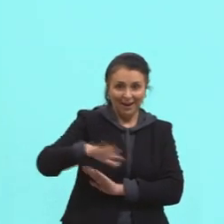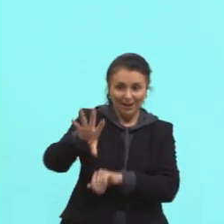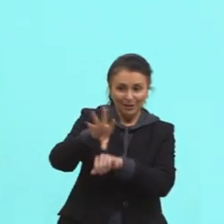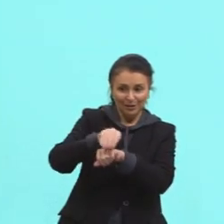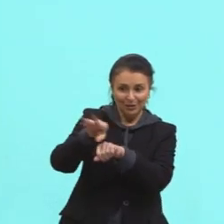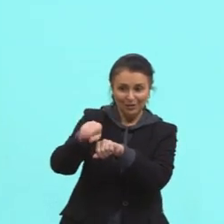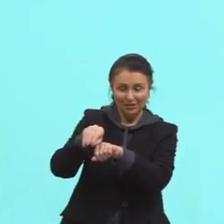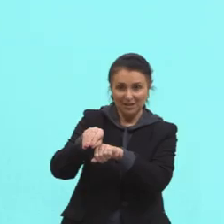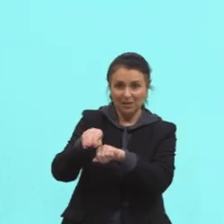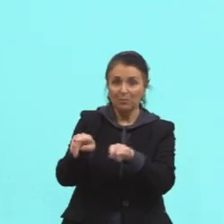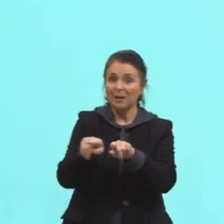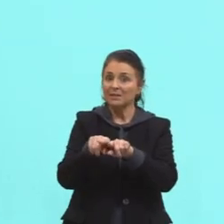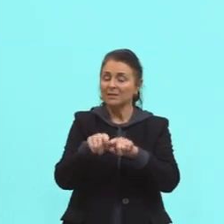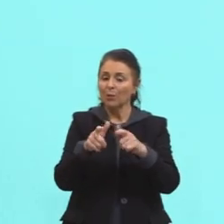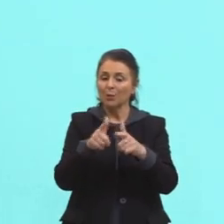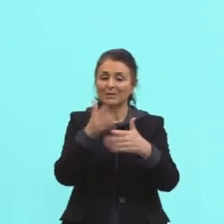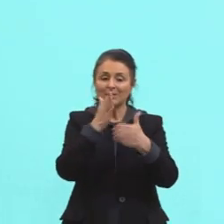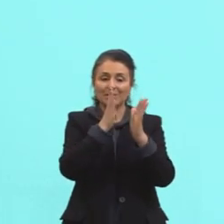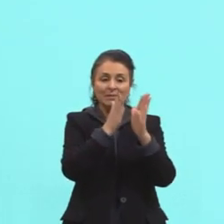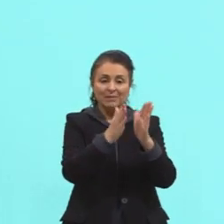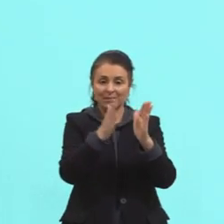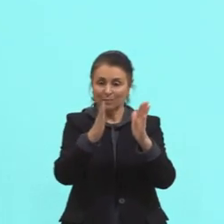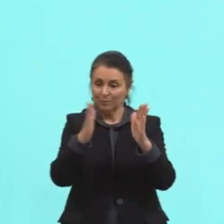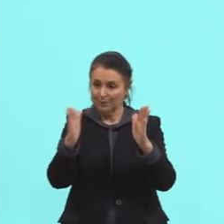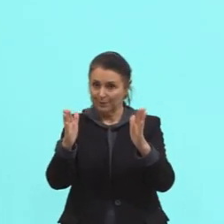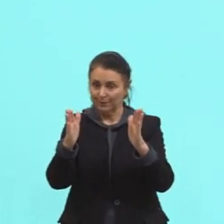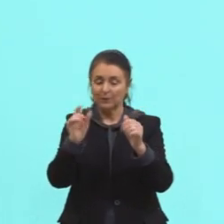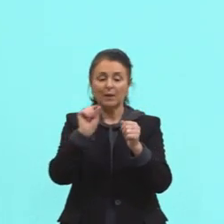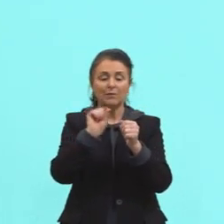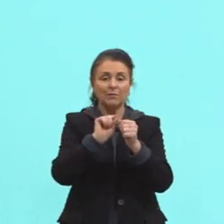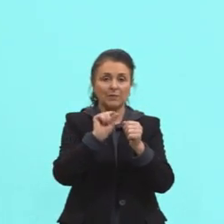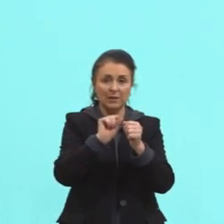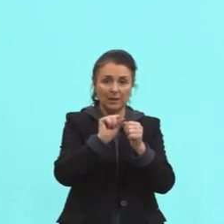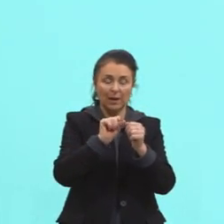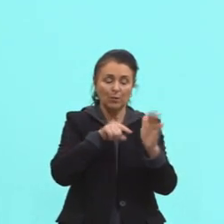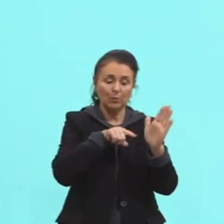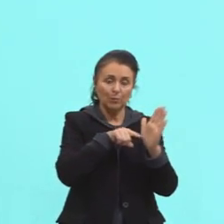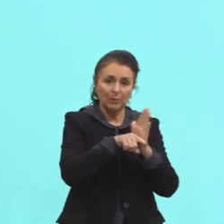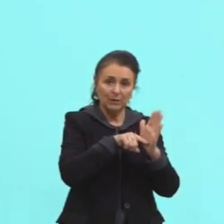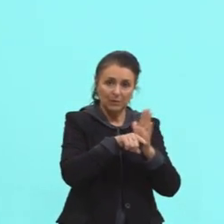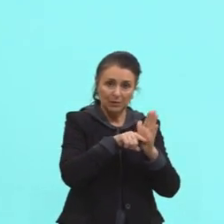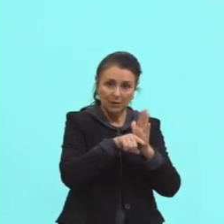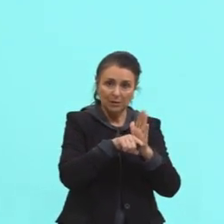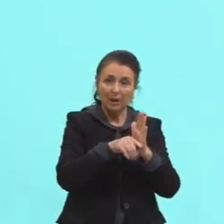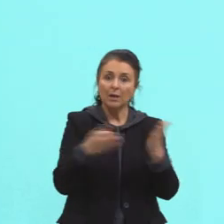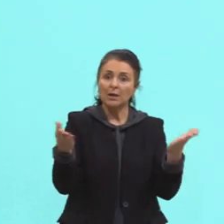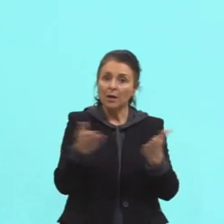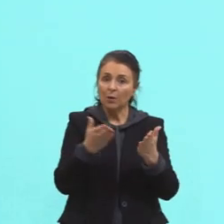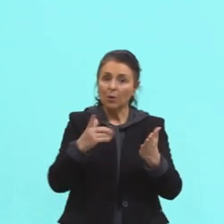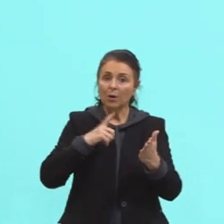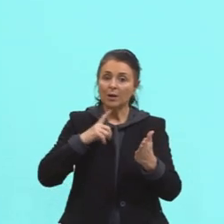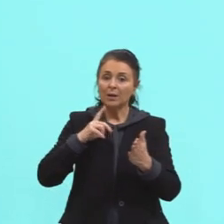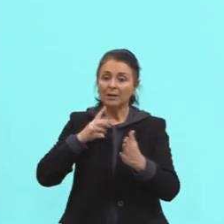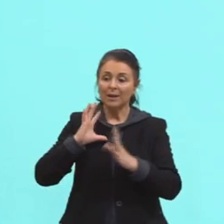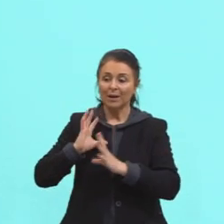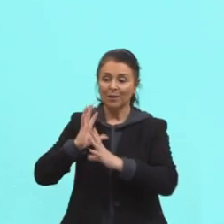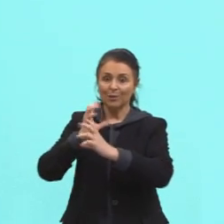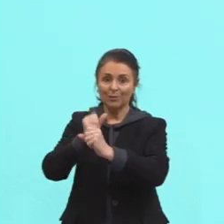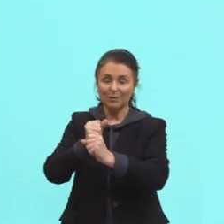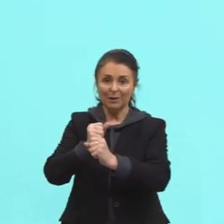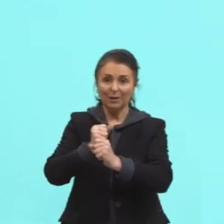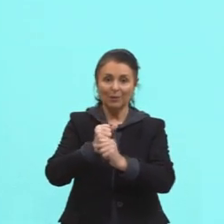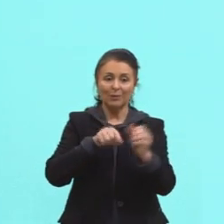separados em alguns itens, feito uma pesquisa. E aqui é anotado, então, o resultado dessa pesquisa através de